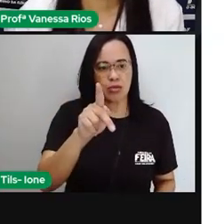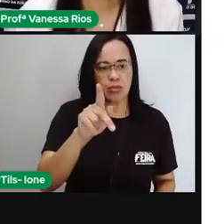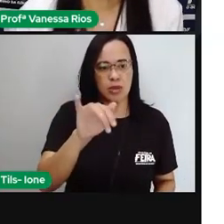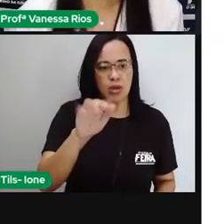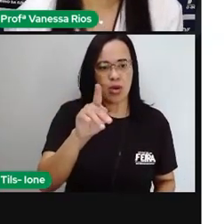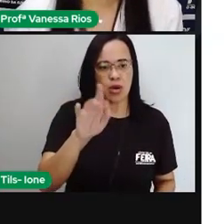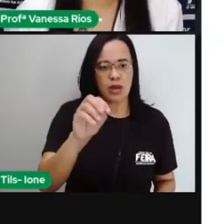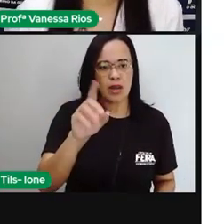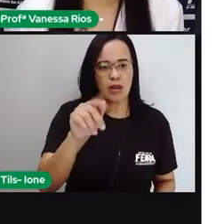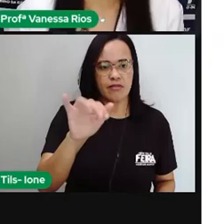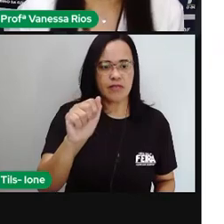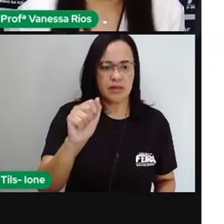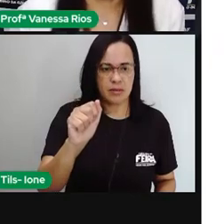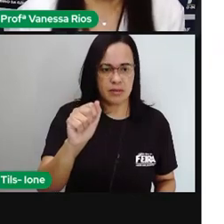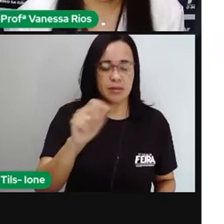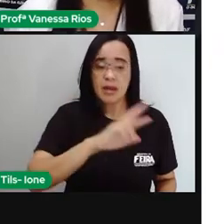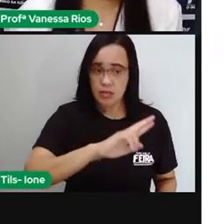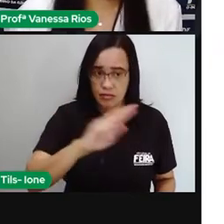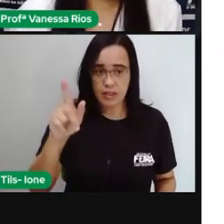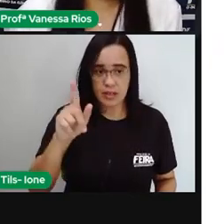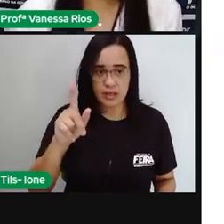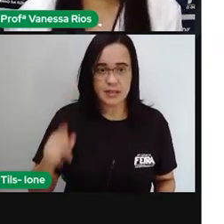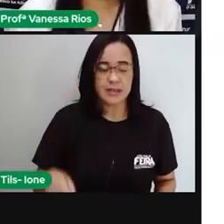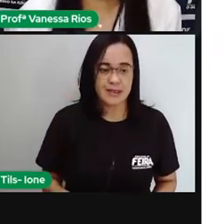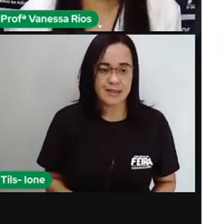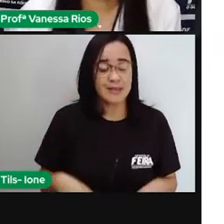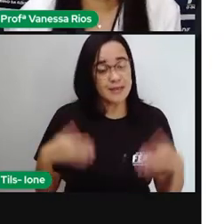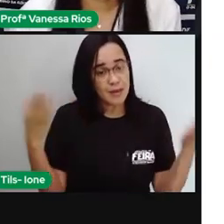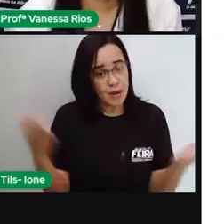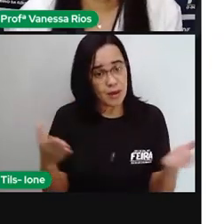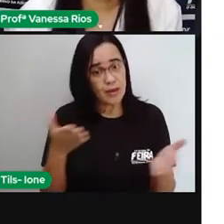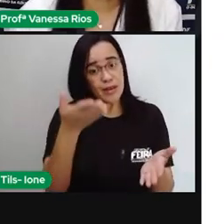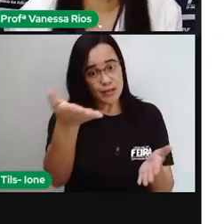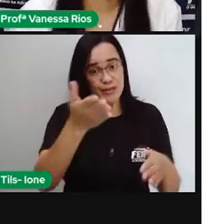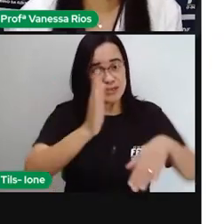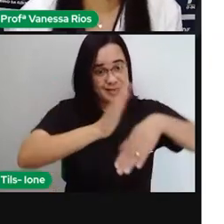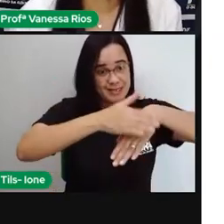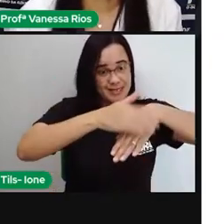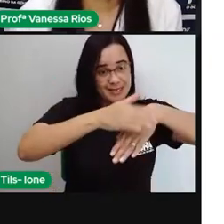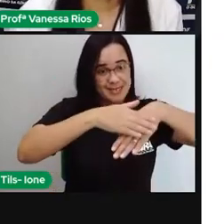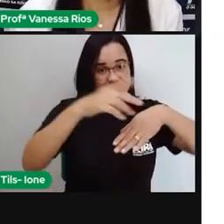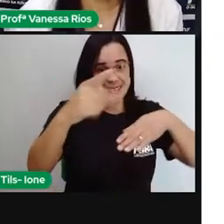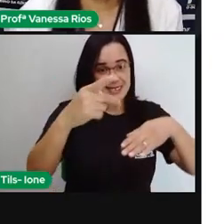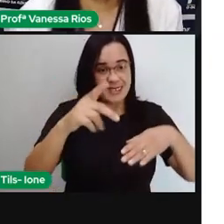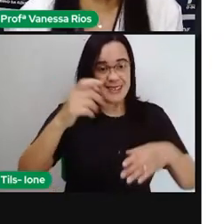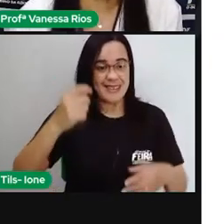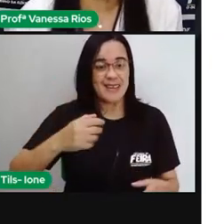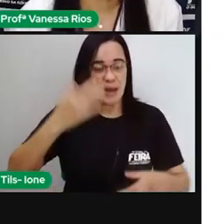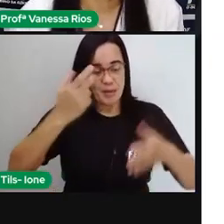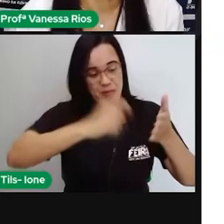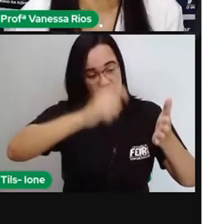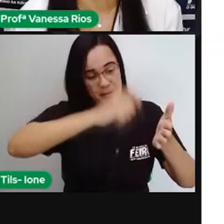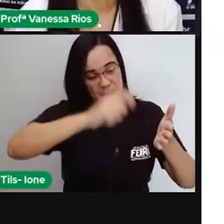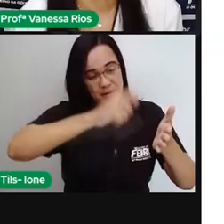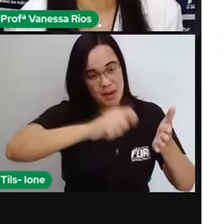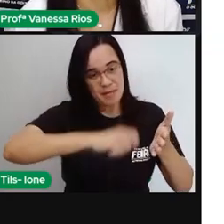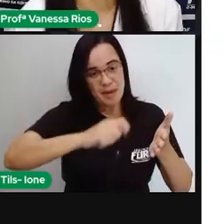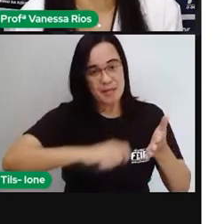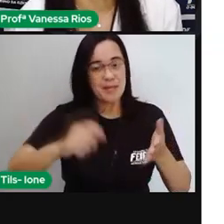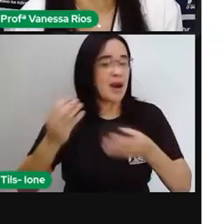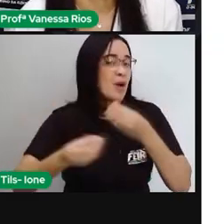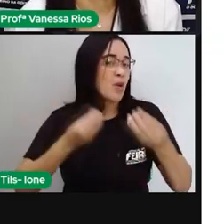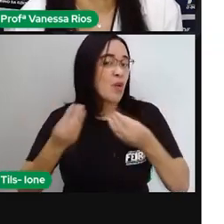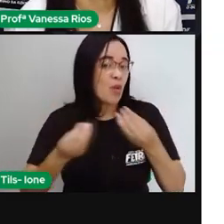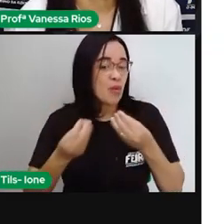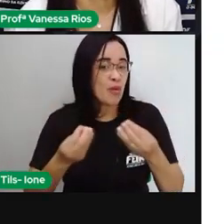E que tal você escrever então uma biografia olha só uma biografia exige